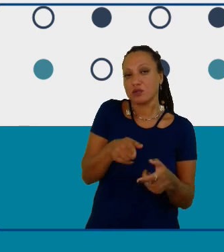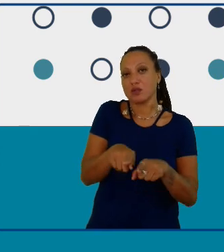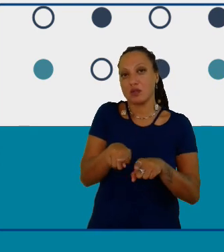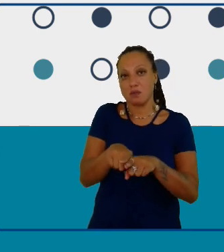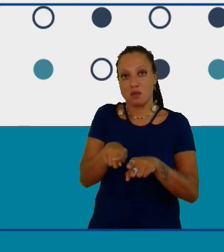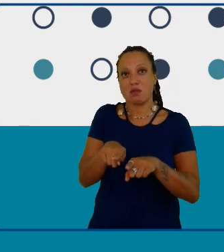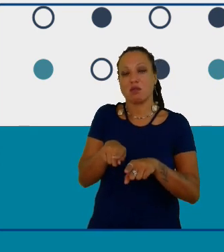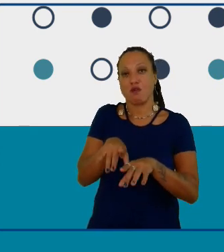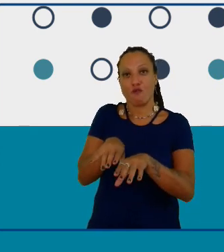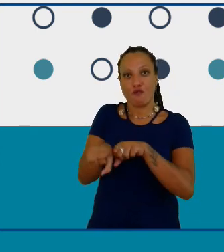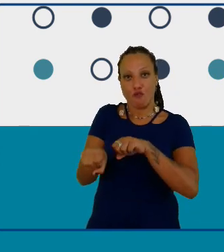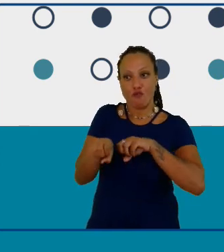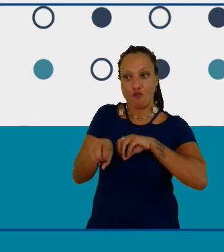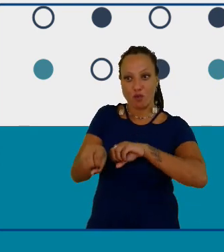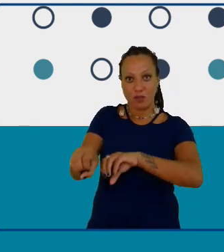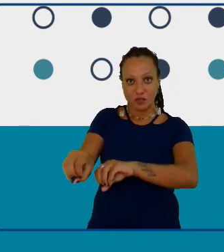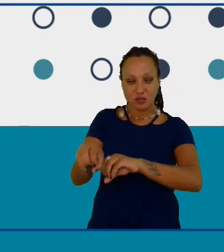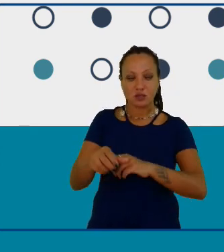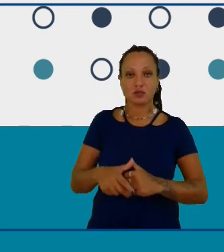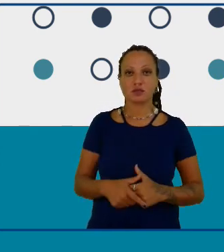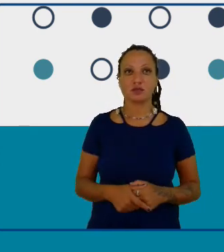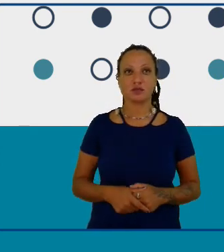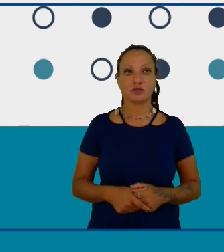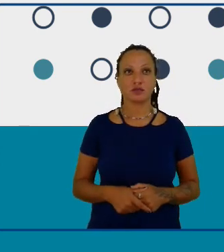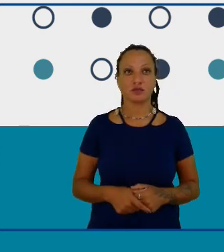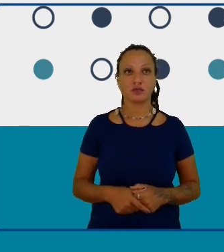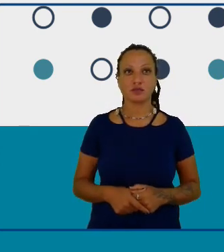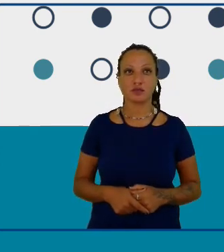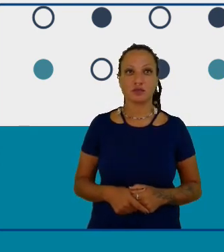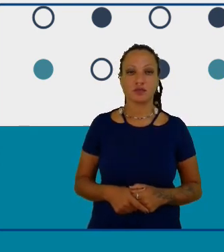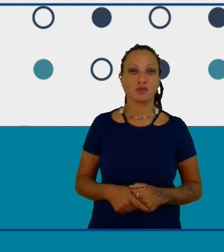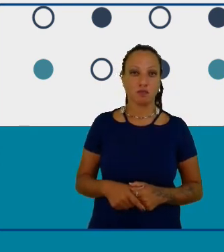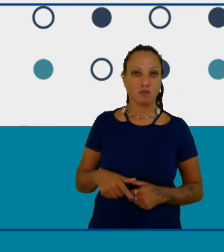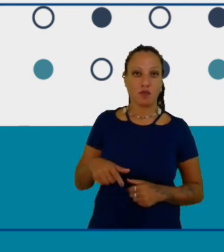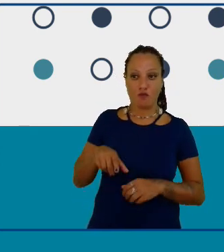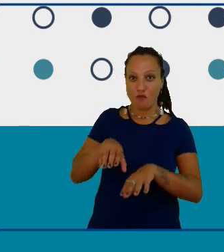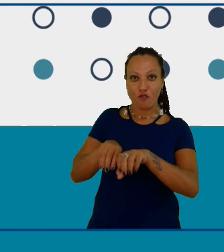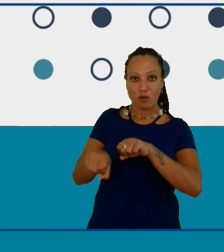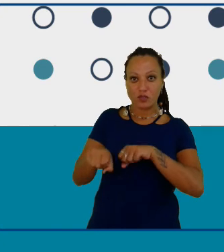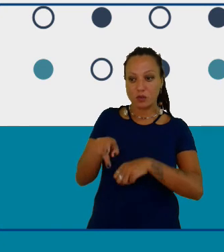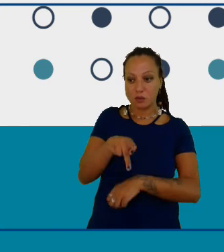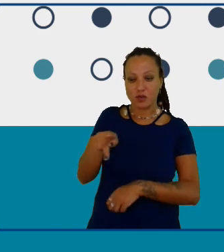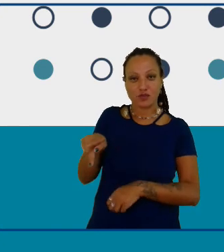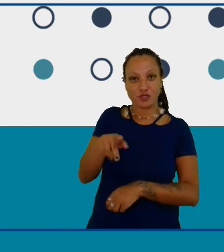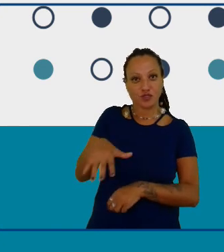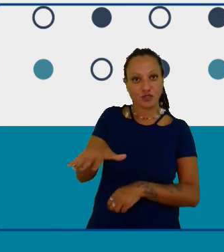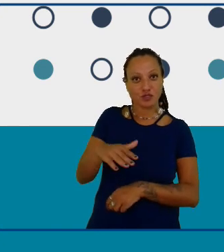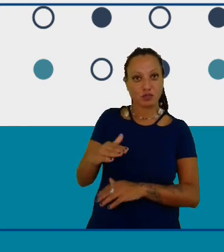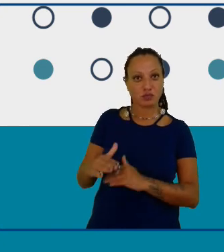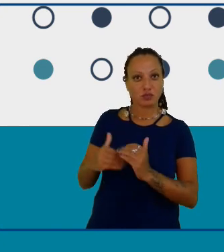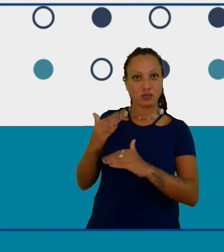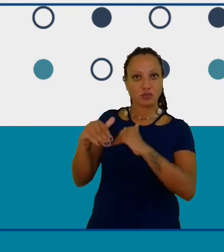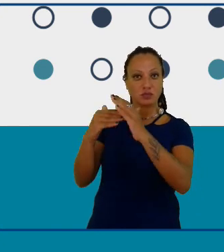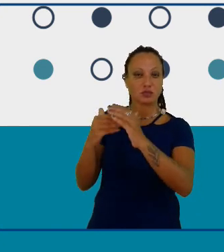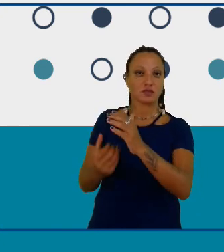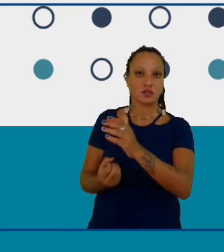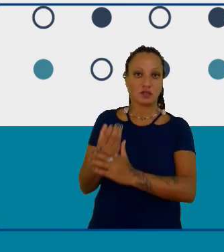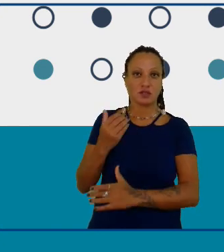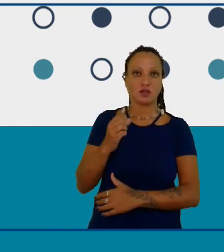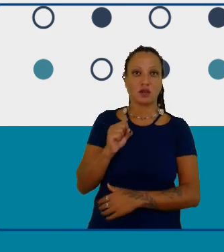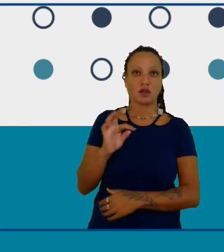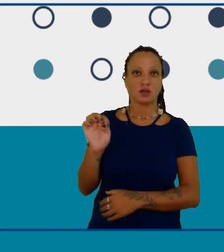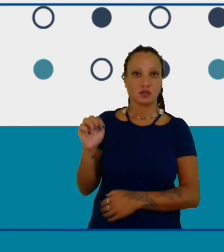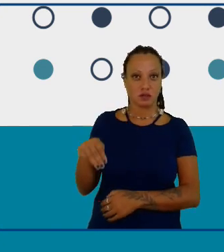na primeira edição de formação para professores para desenvolvimento de clubes STEM